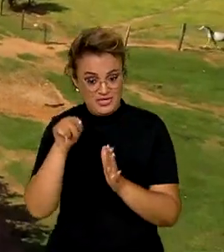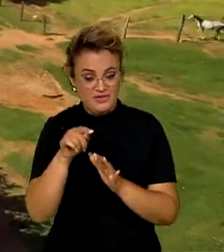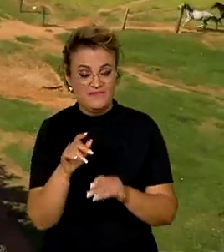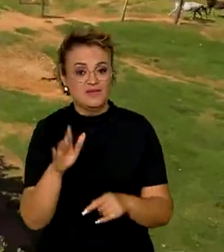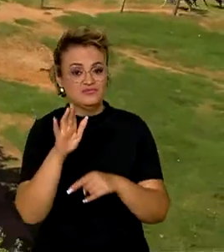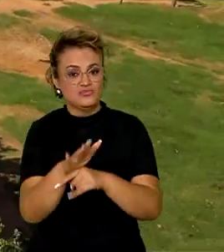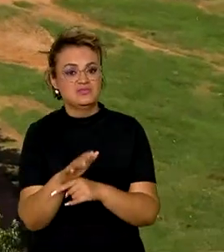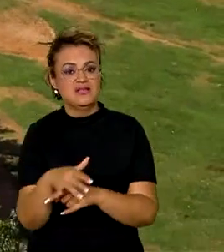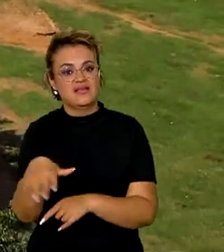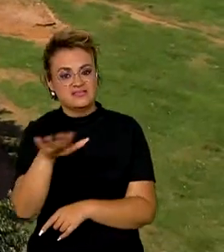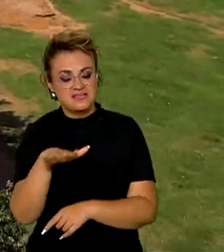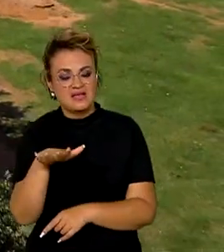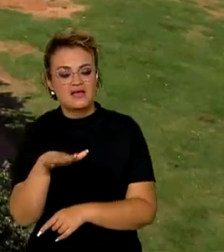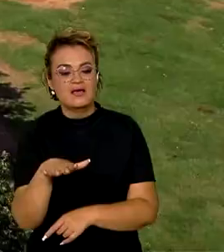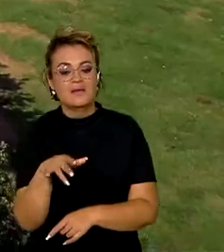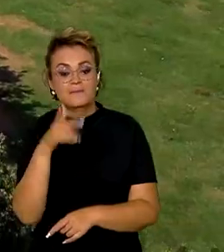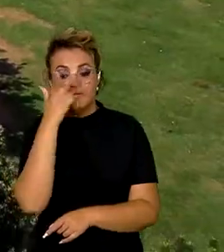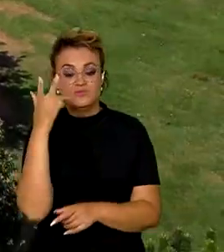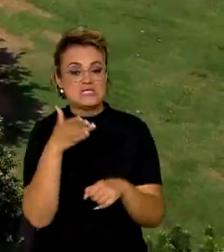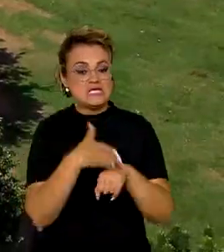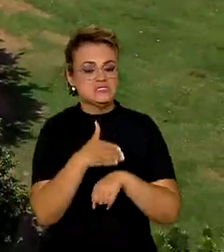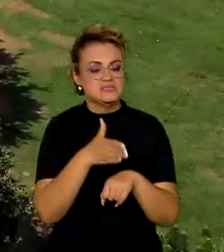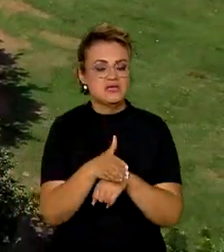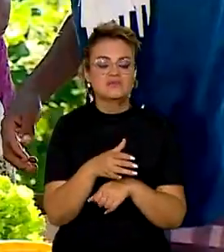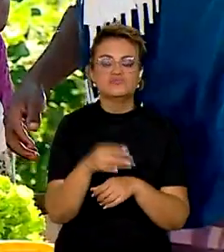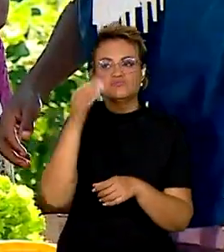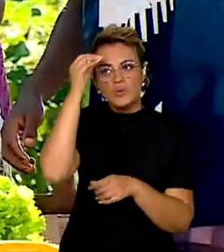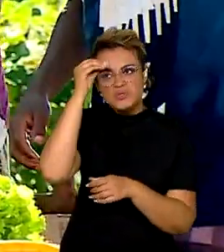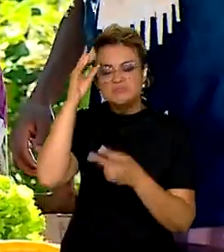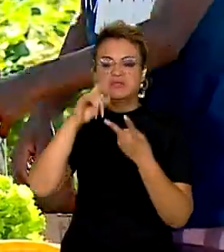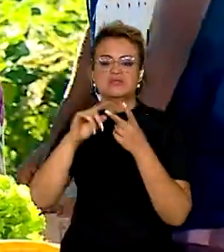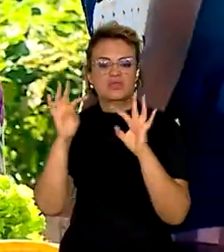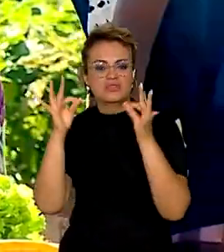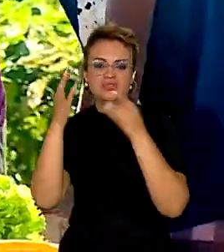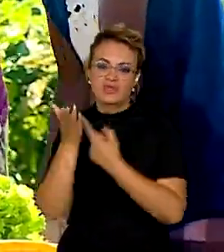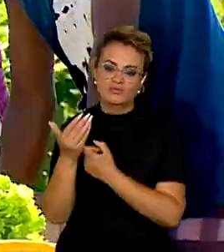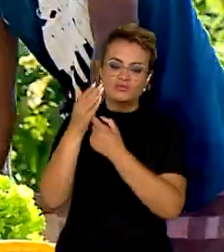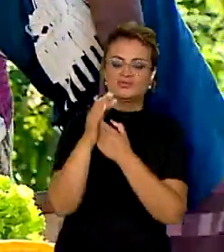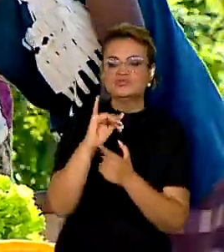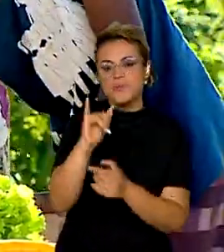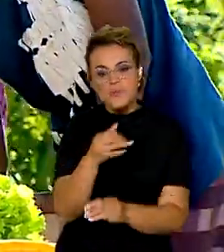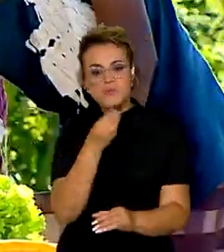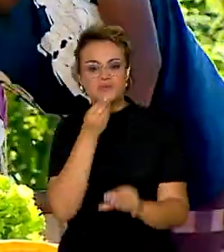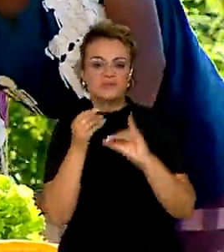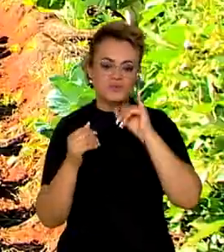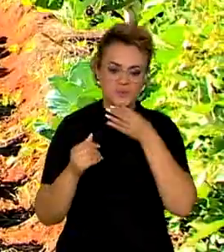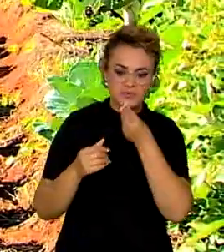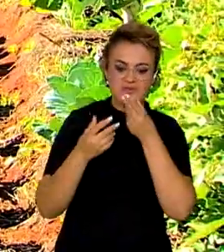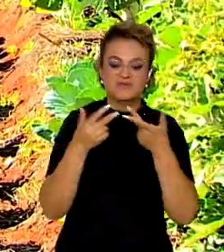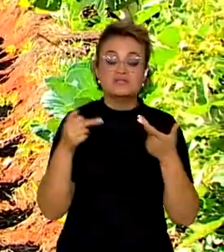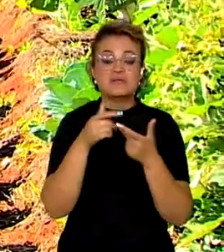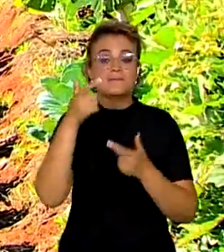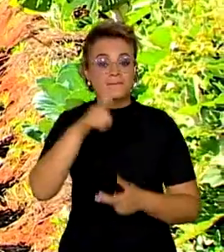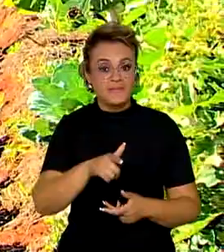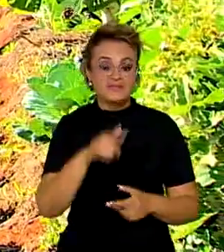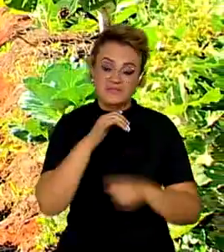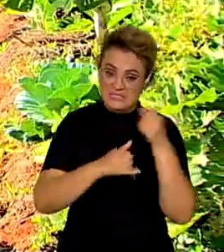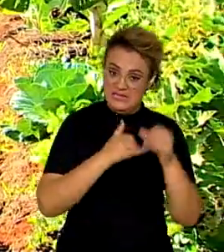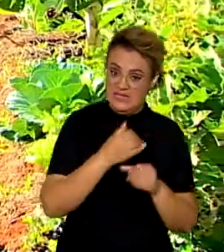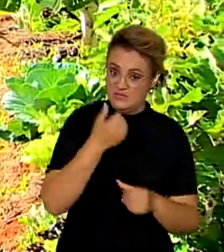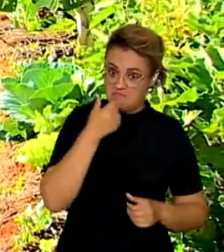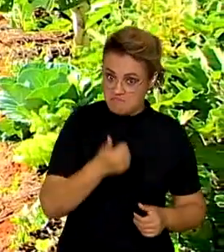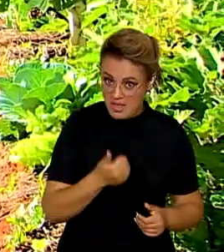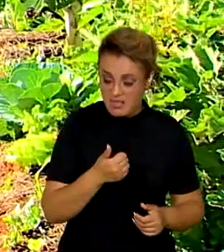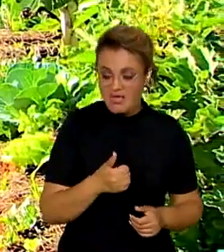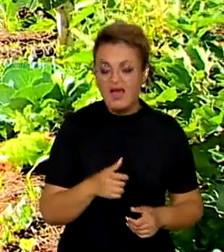ajudar os produtores a terem acesso a conhecimento, tecnologia e oportunidades. Além disso, com a internet melhor,